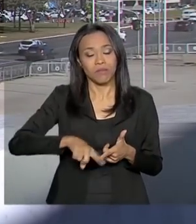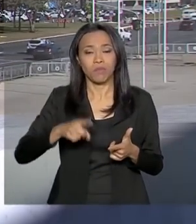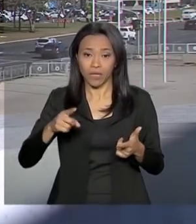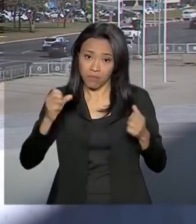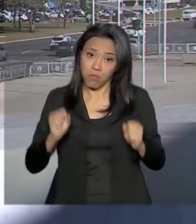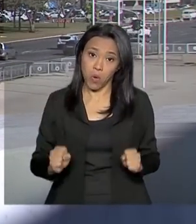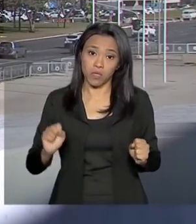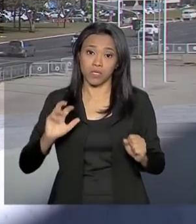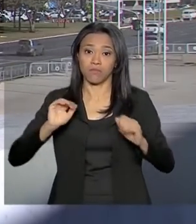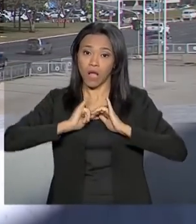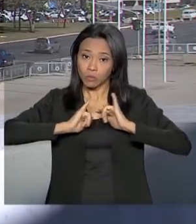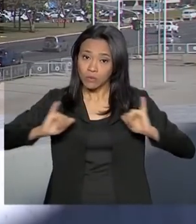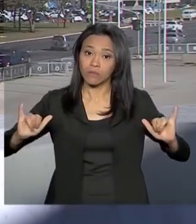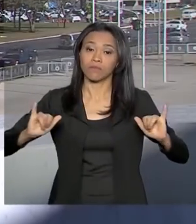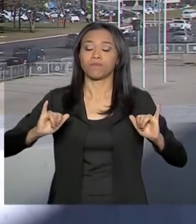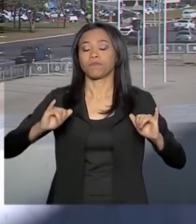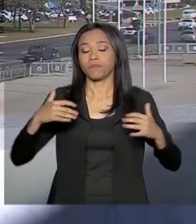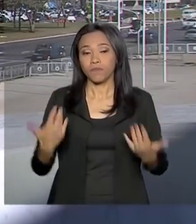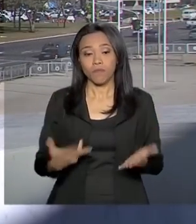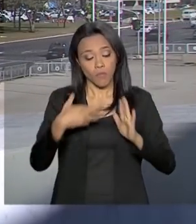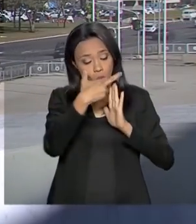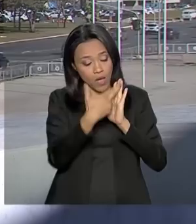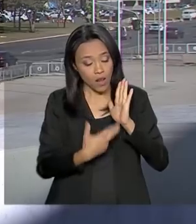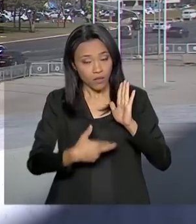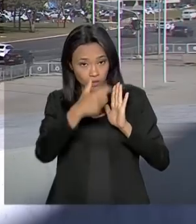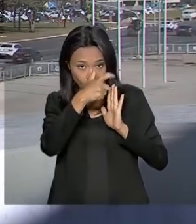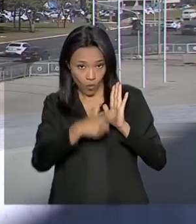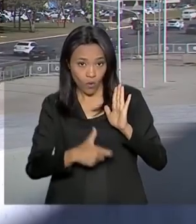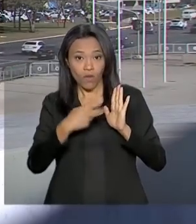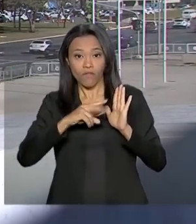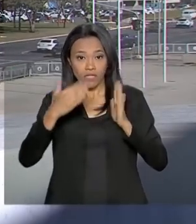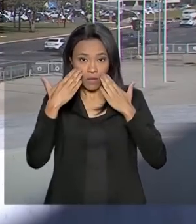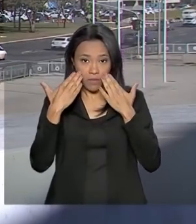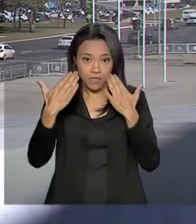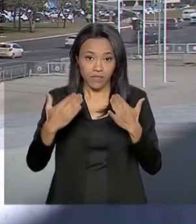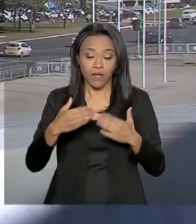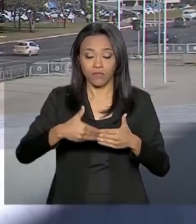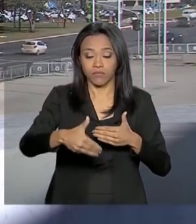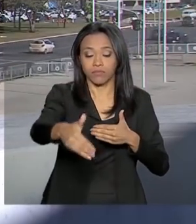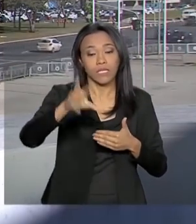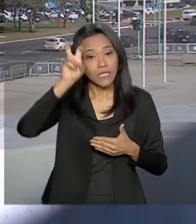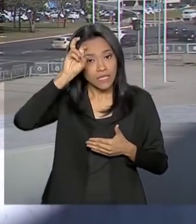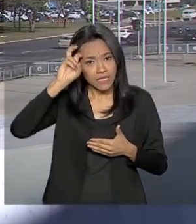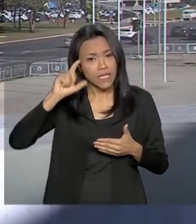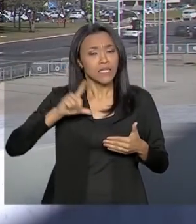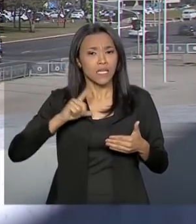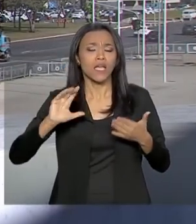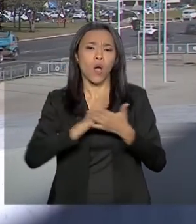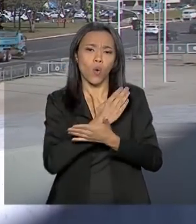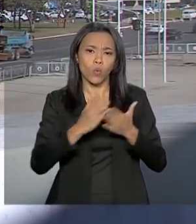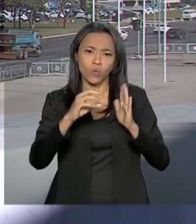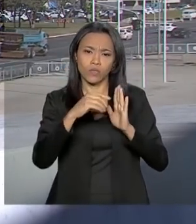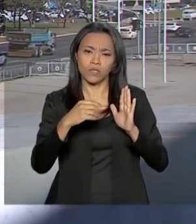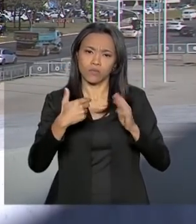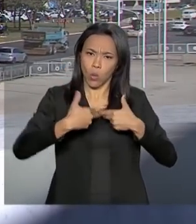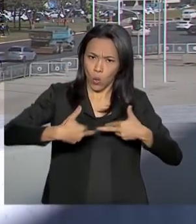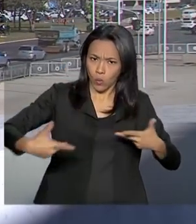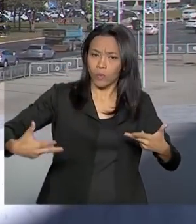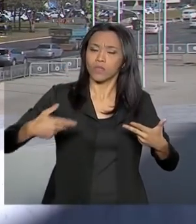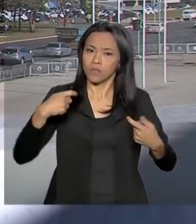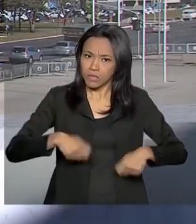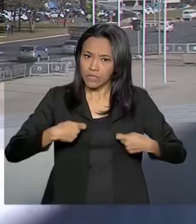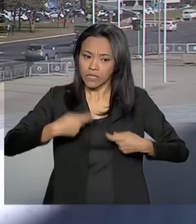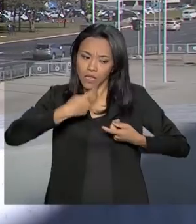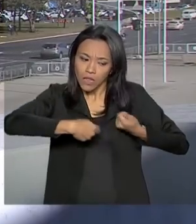publicamente. O relatório, parecer, está para ser entregue na próxima quinta-feira. Ainda tem pontos que precisam ser negociados, mas os